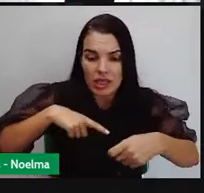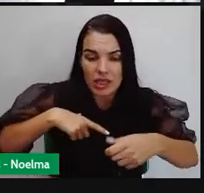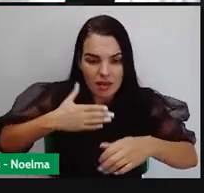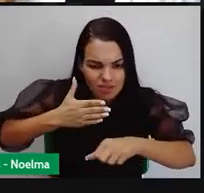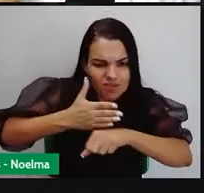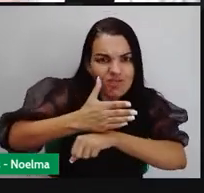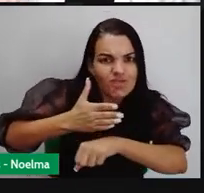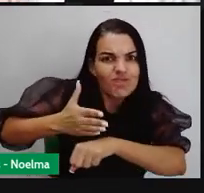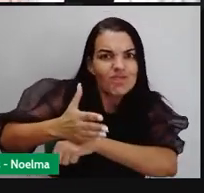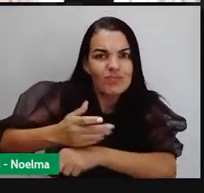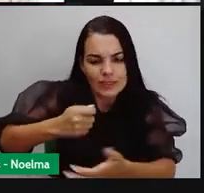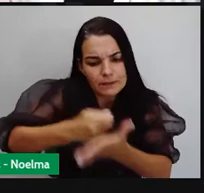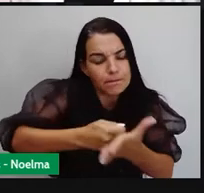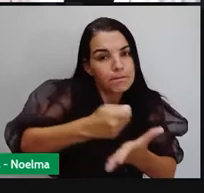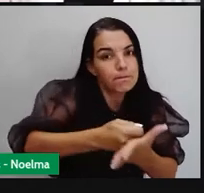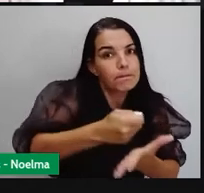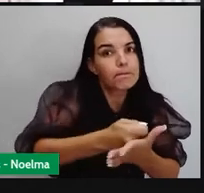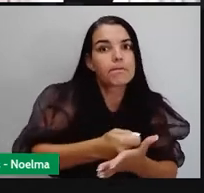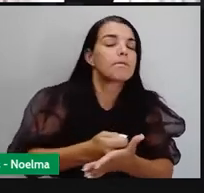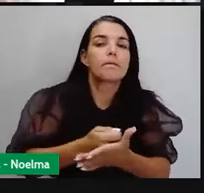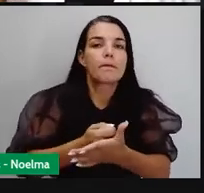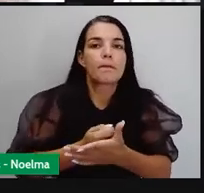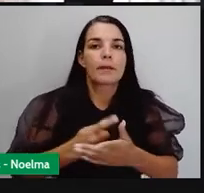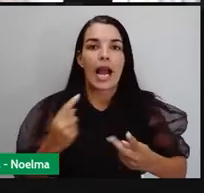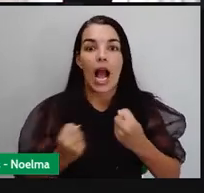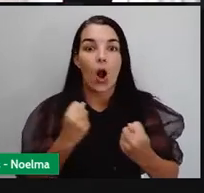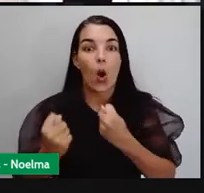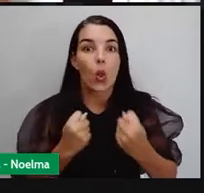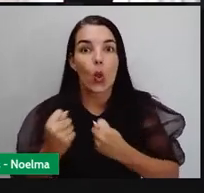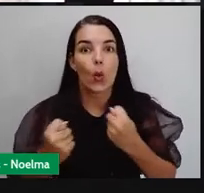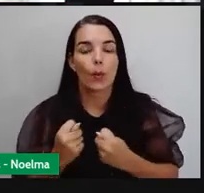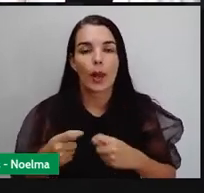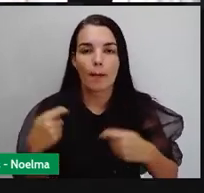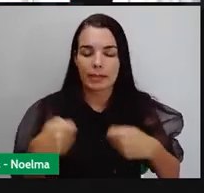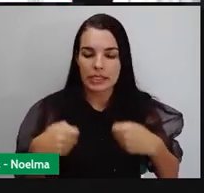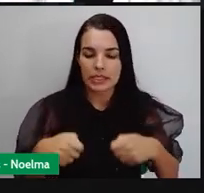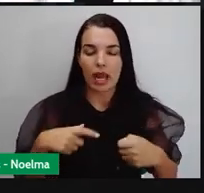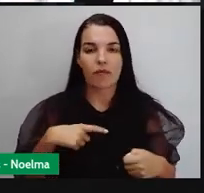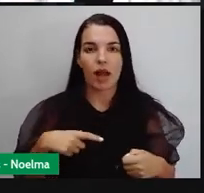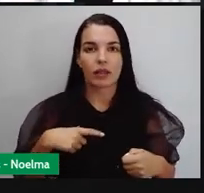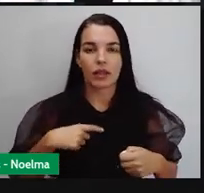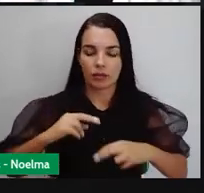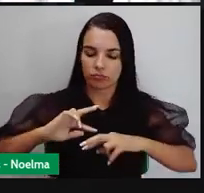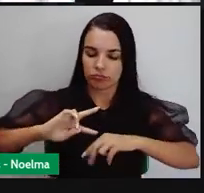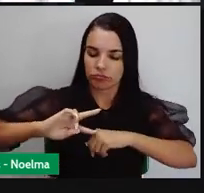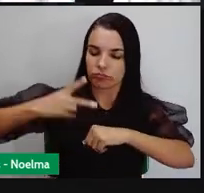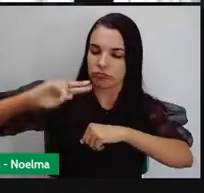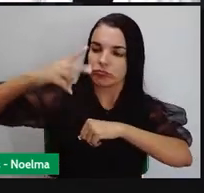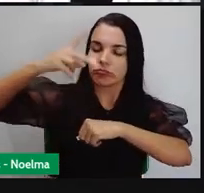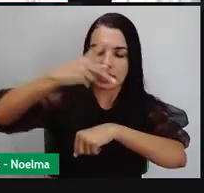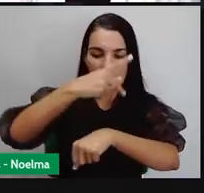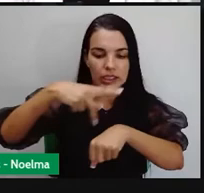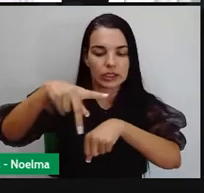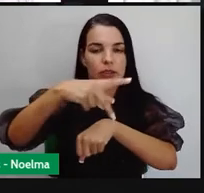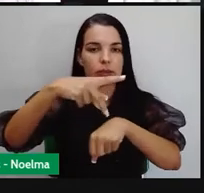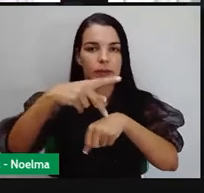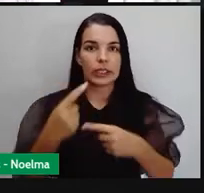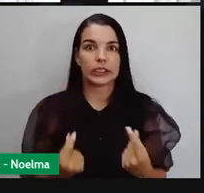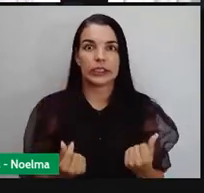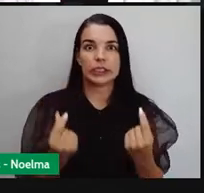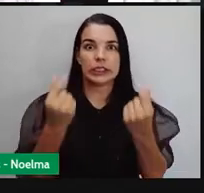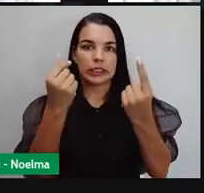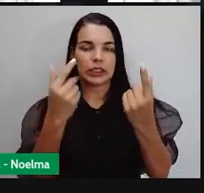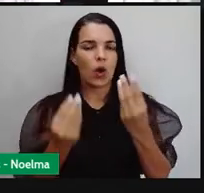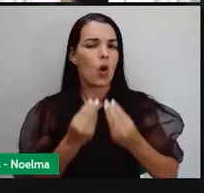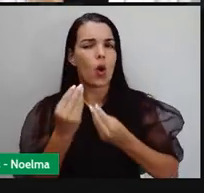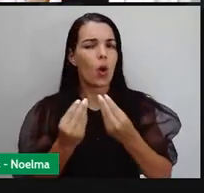ativamente na economia para garantir o enriquecimento da nação. Como funcionava